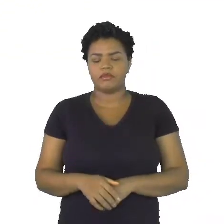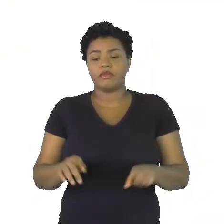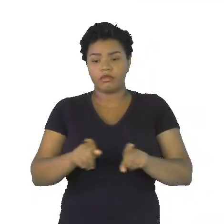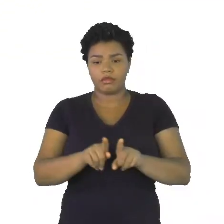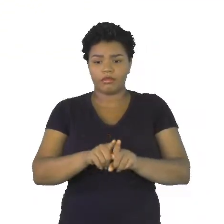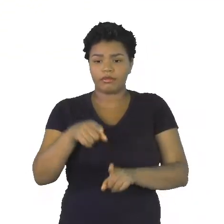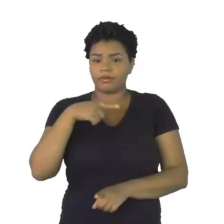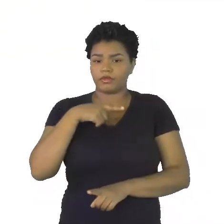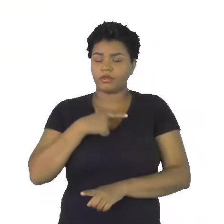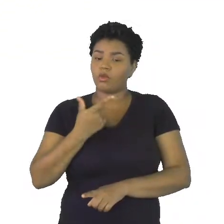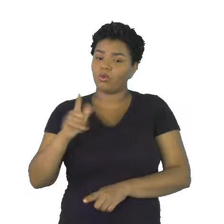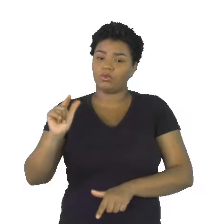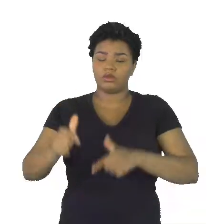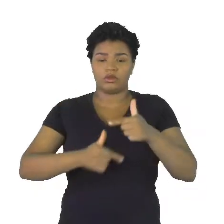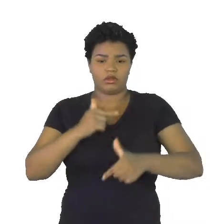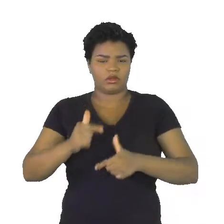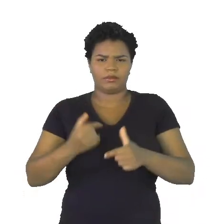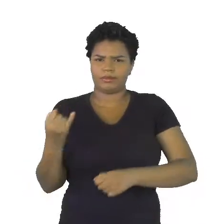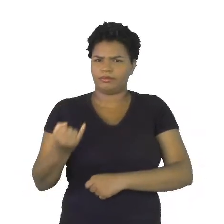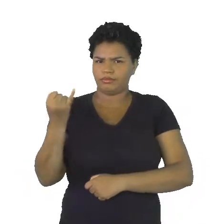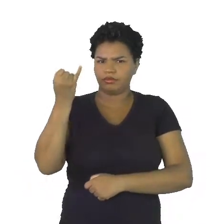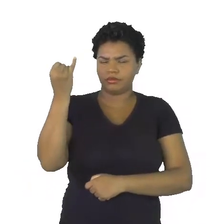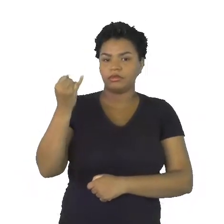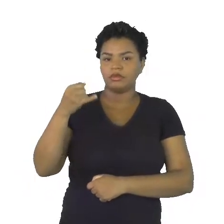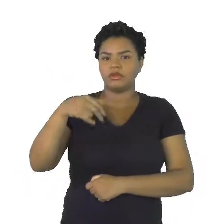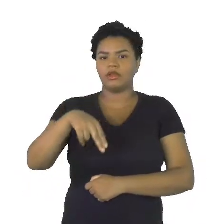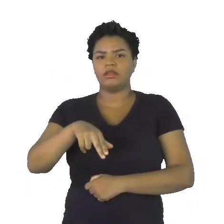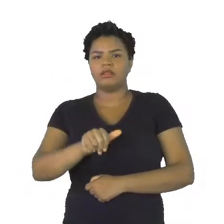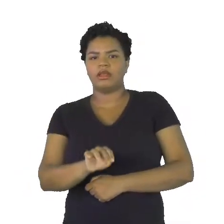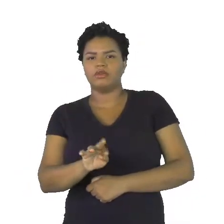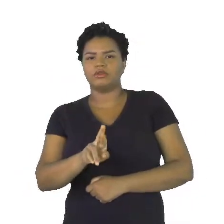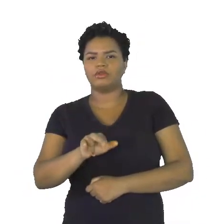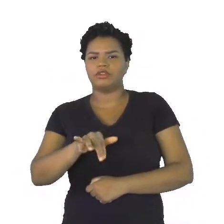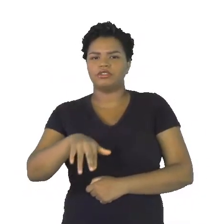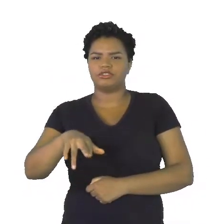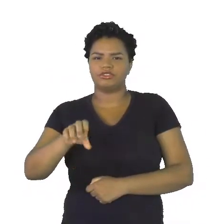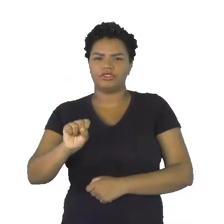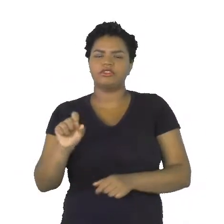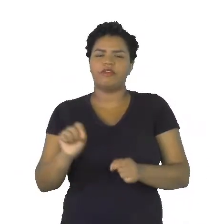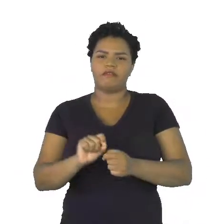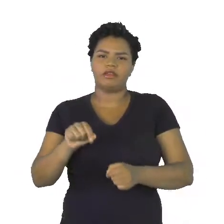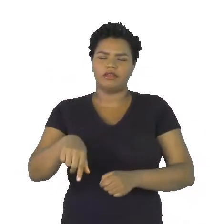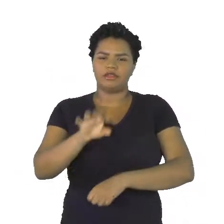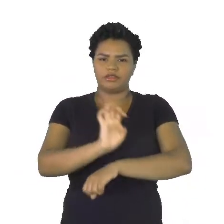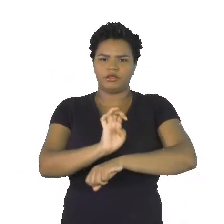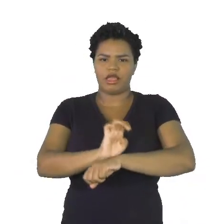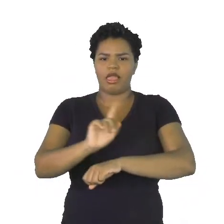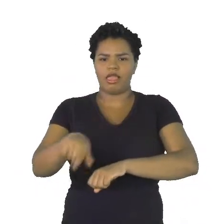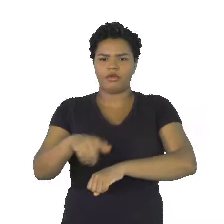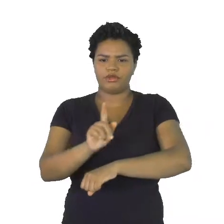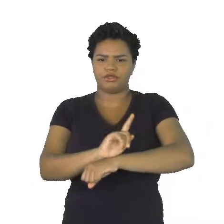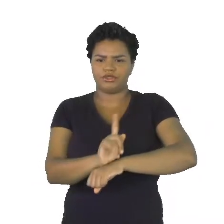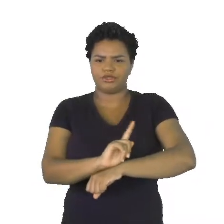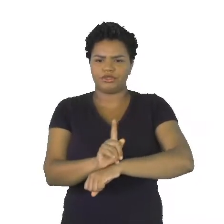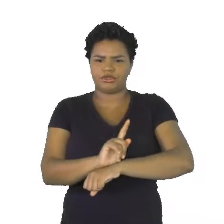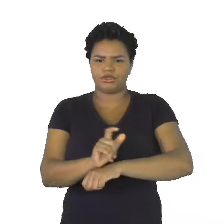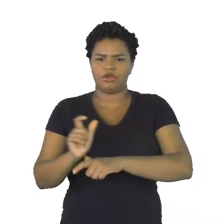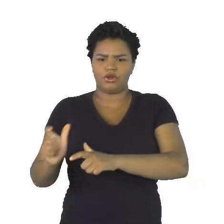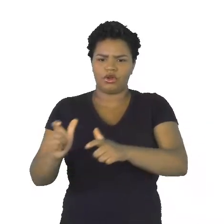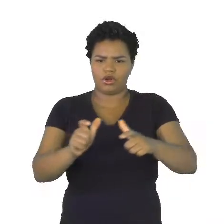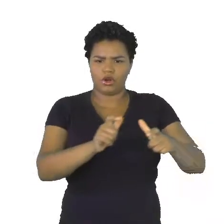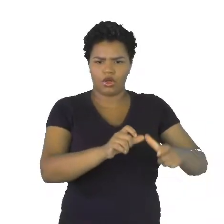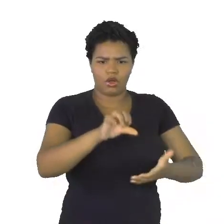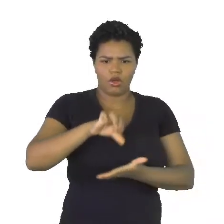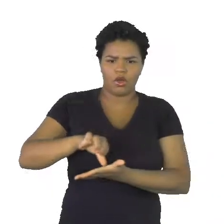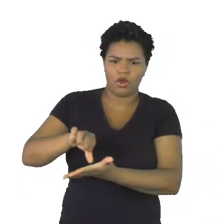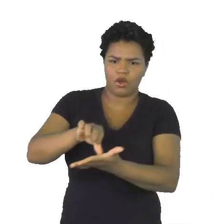um outro trabalho importante que o Naturatins realiza no nosso estado, que é a gestão das unidades de conservação